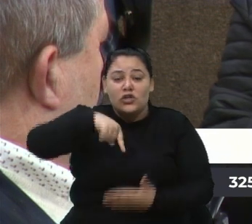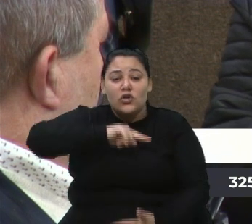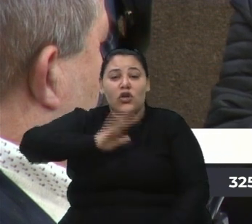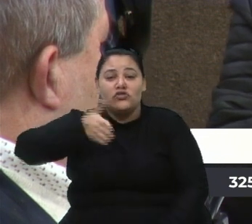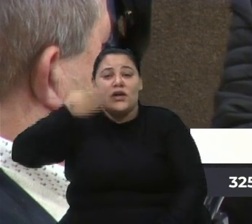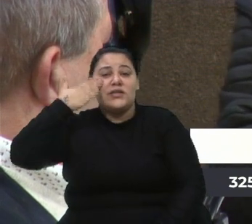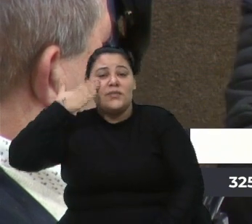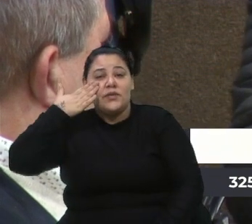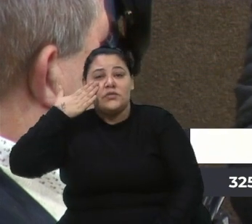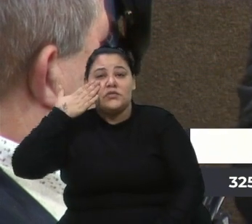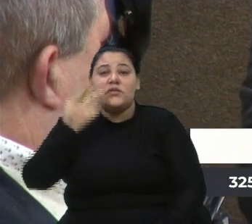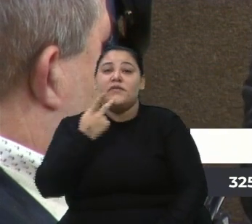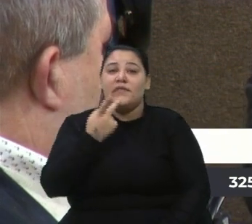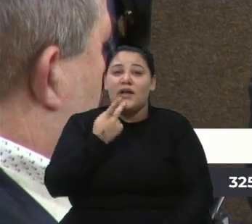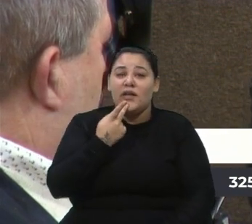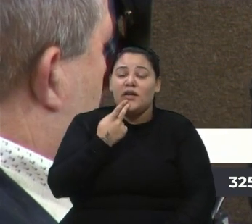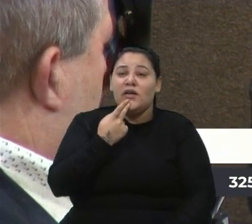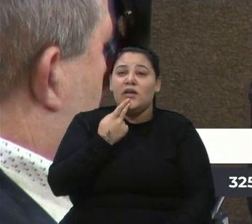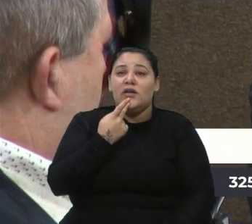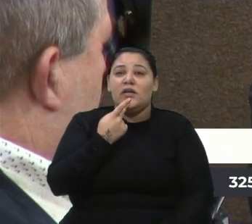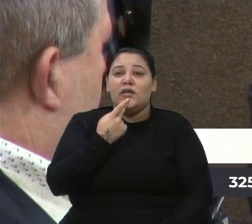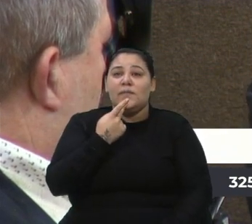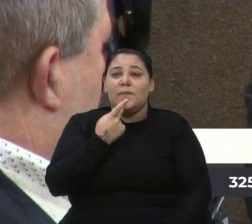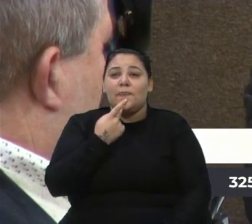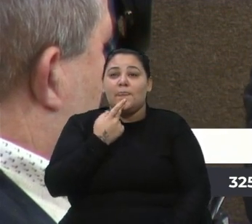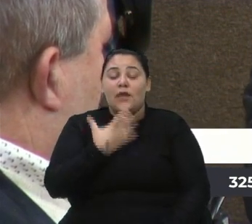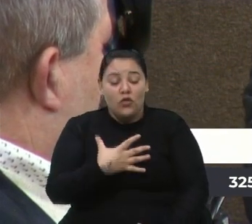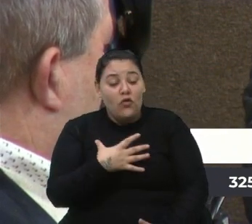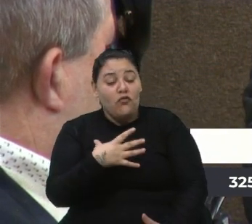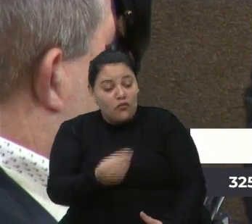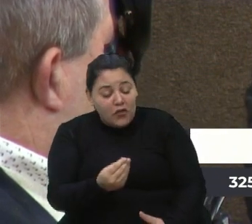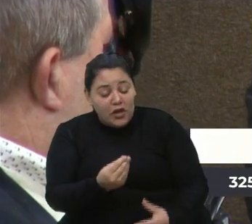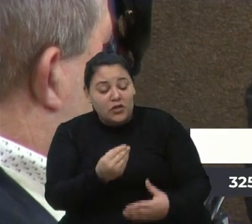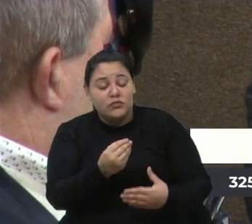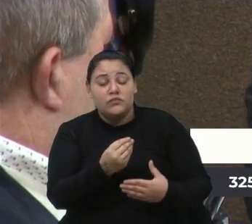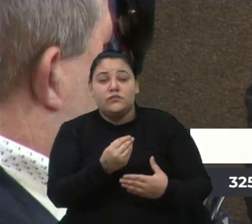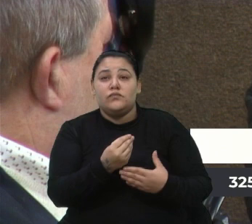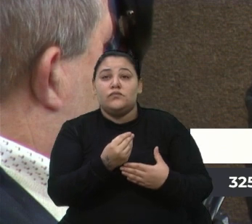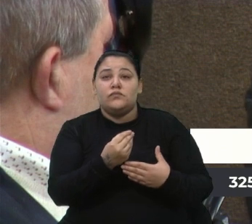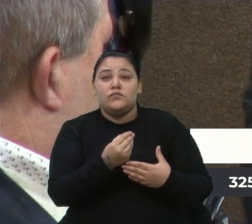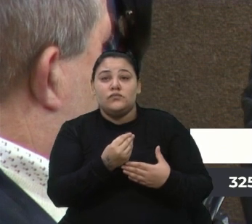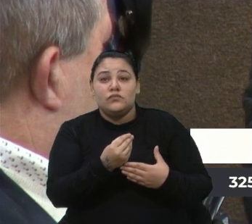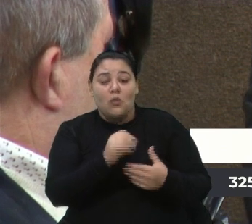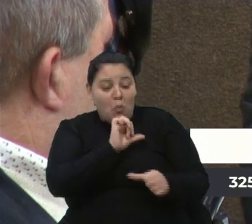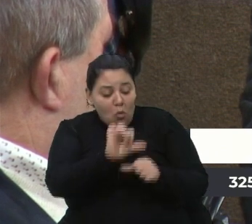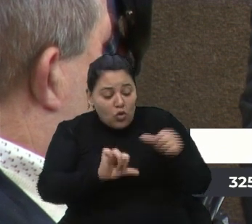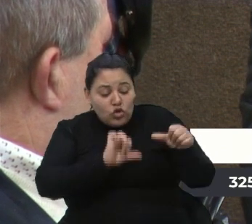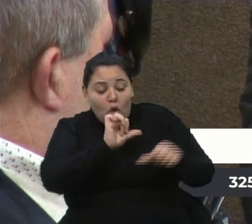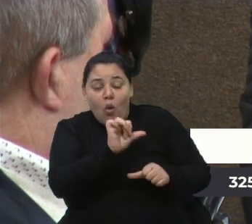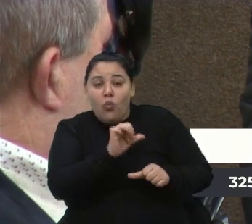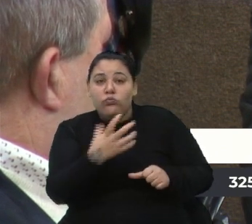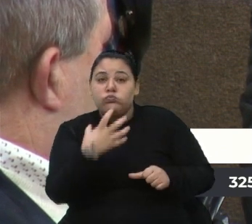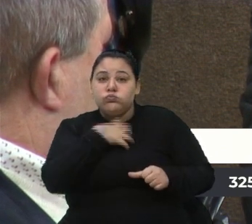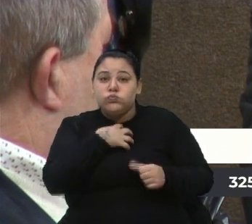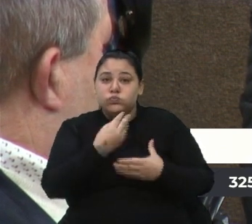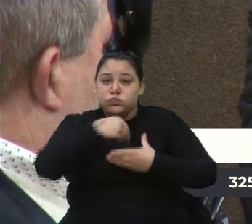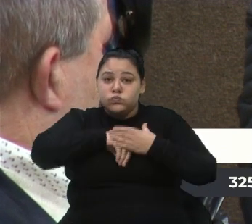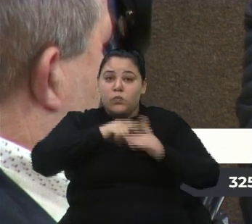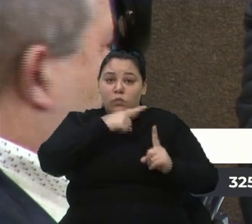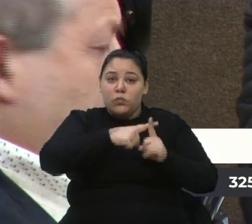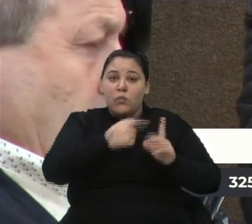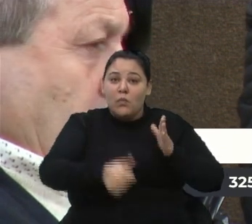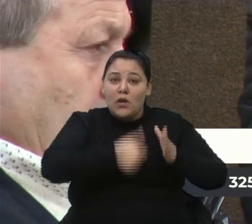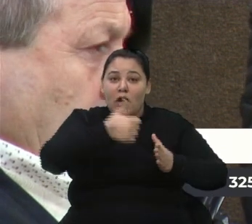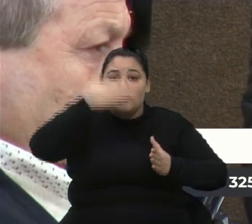que fala do quanto este filho, esta filha, ele mudou positivamente para melhor, sabendo